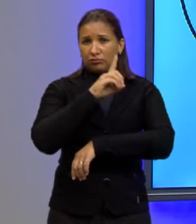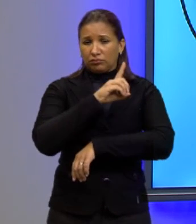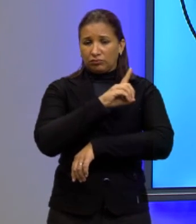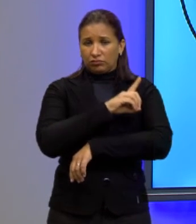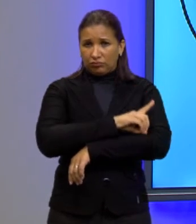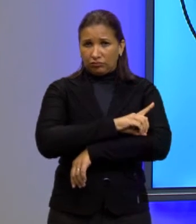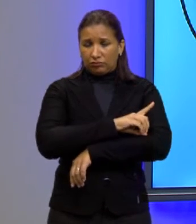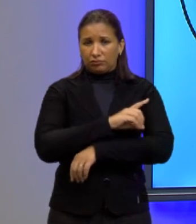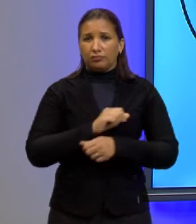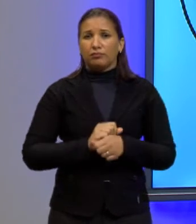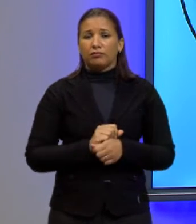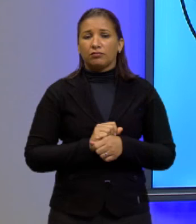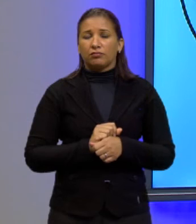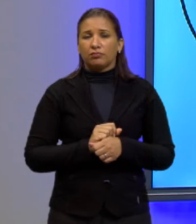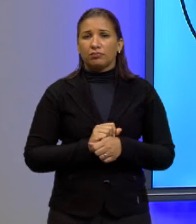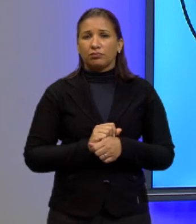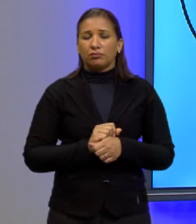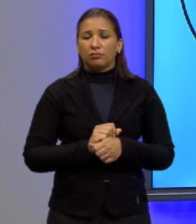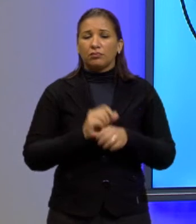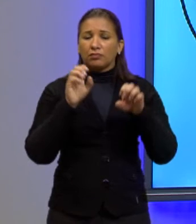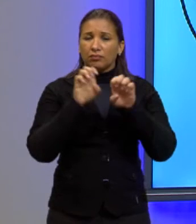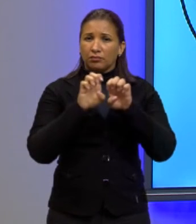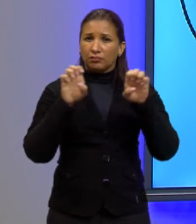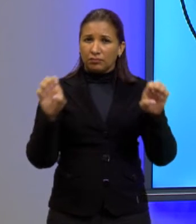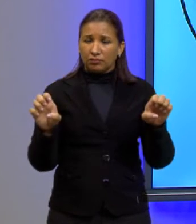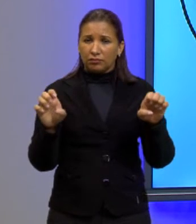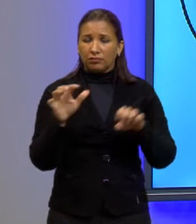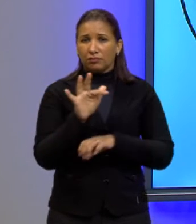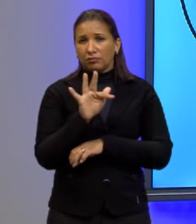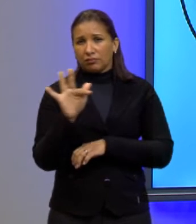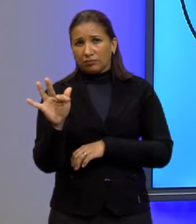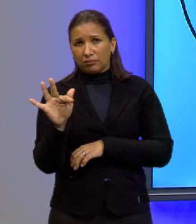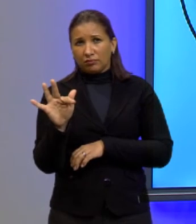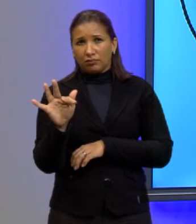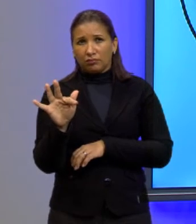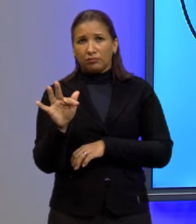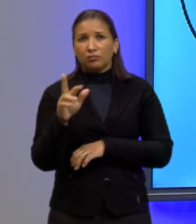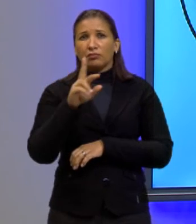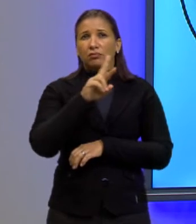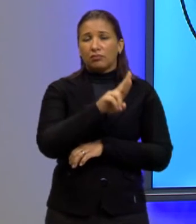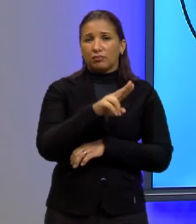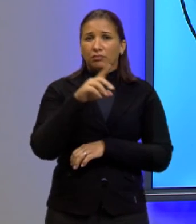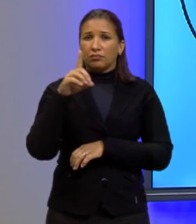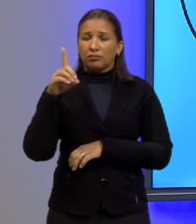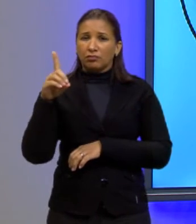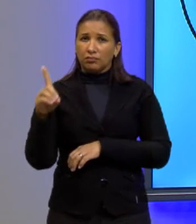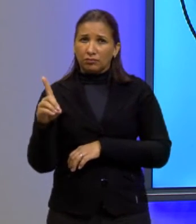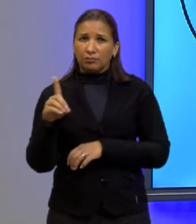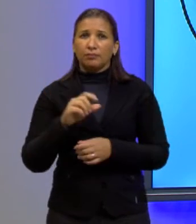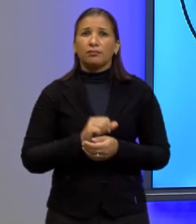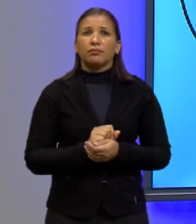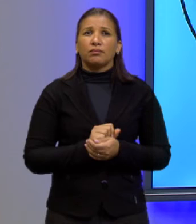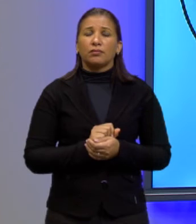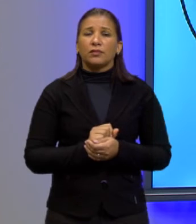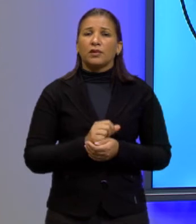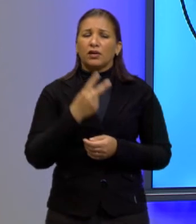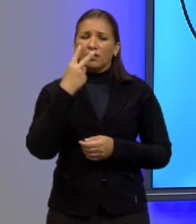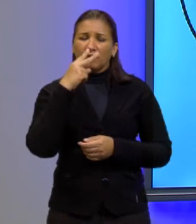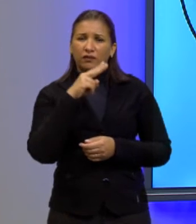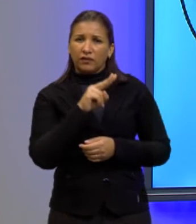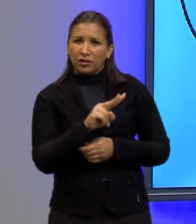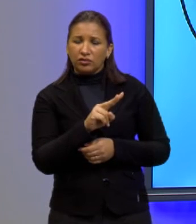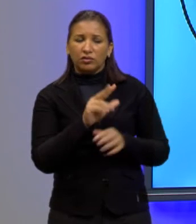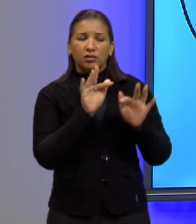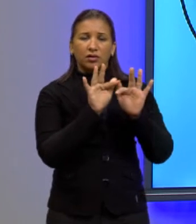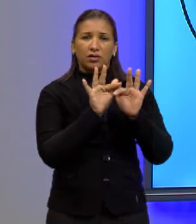expressão que representa Q em função de R e D vejam que eu vou deixar na